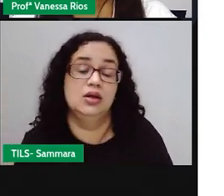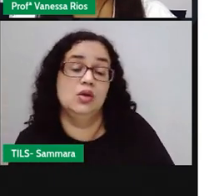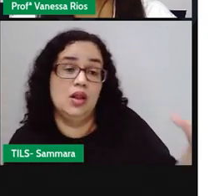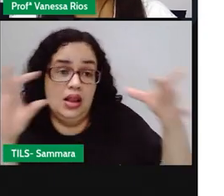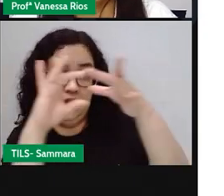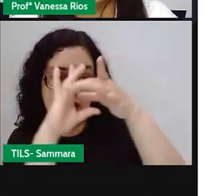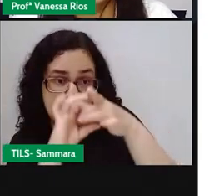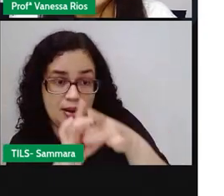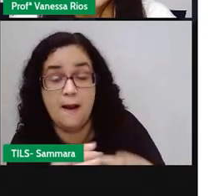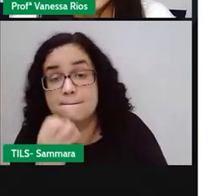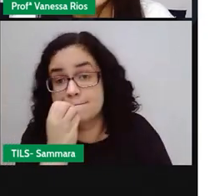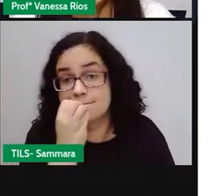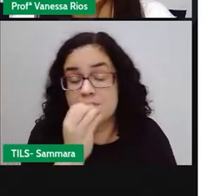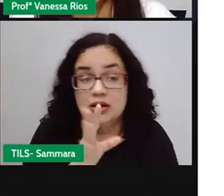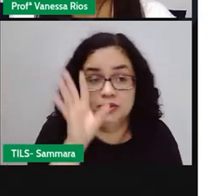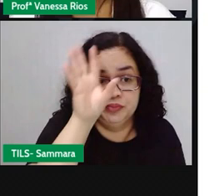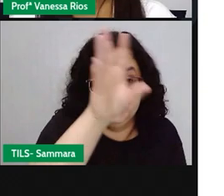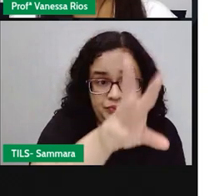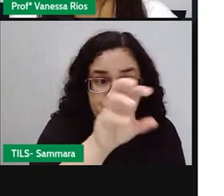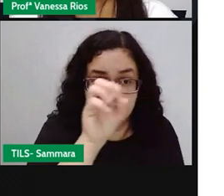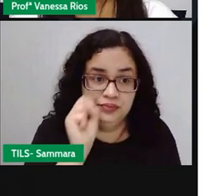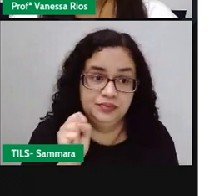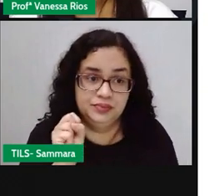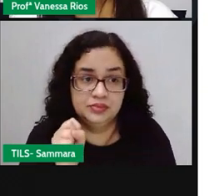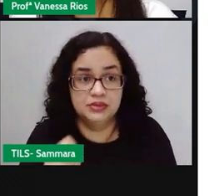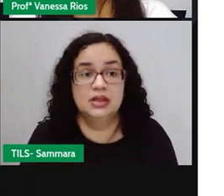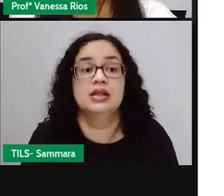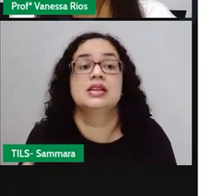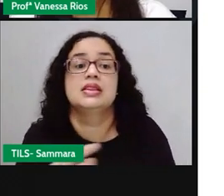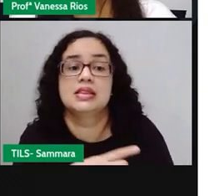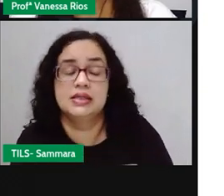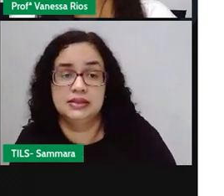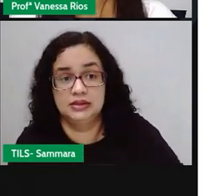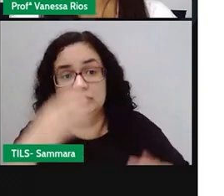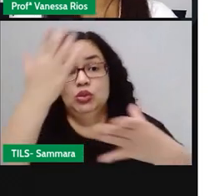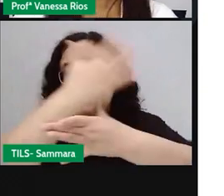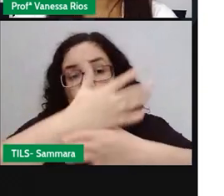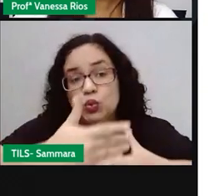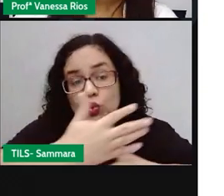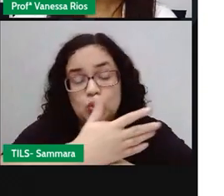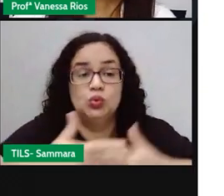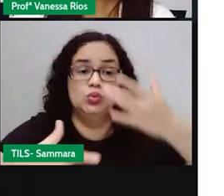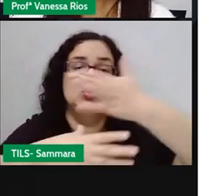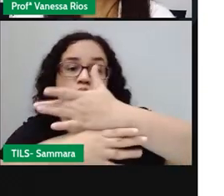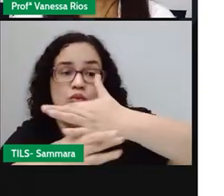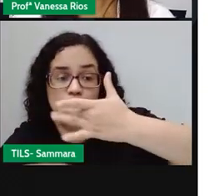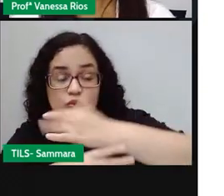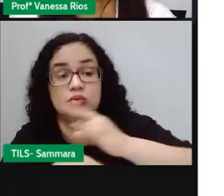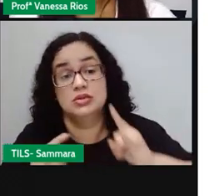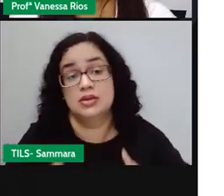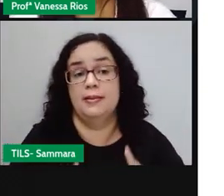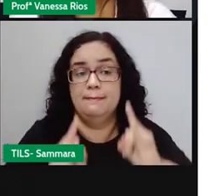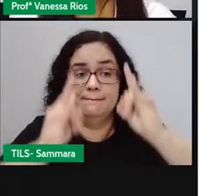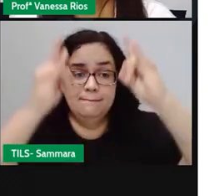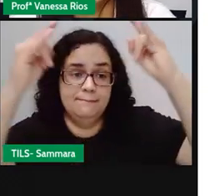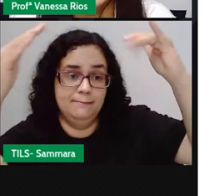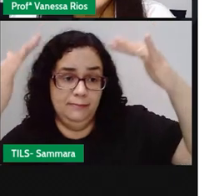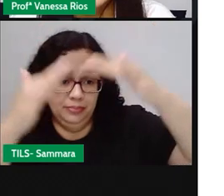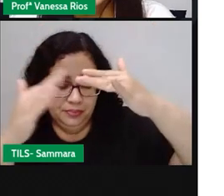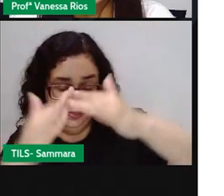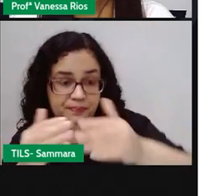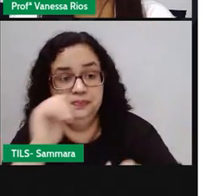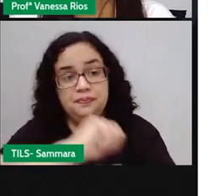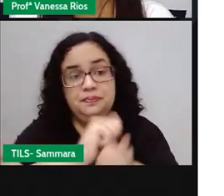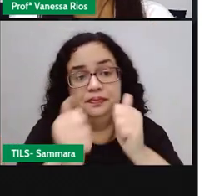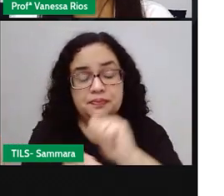bens palpáveis, né? Aí existem aí as construções, os monumentos, também as obras de